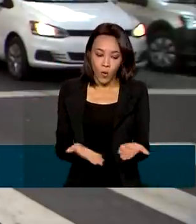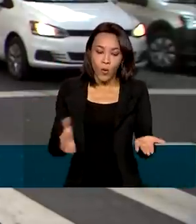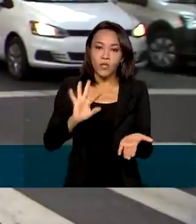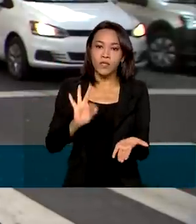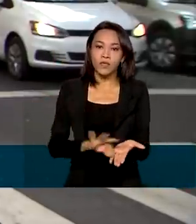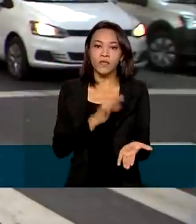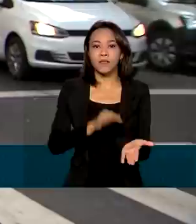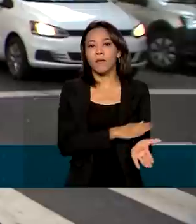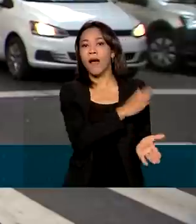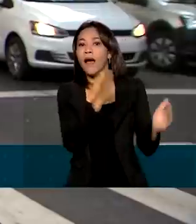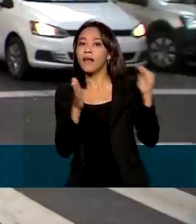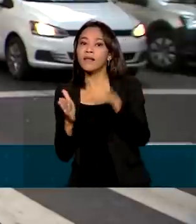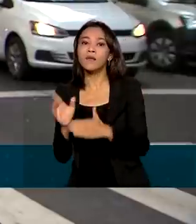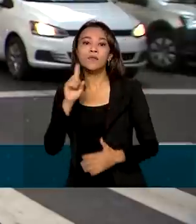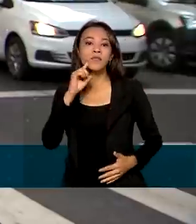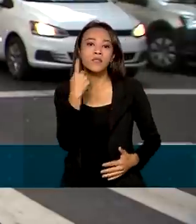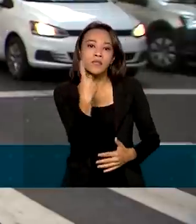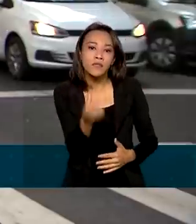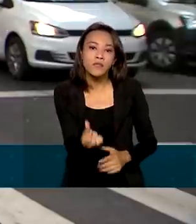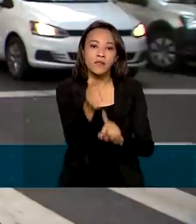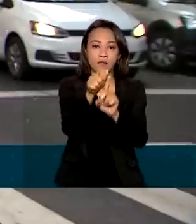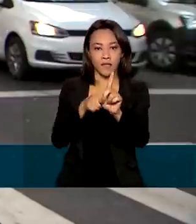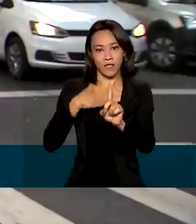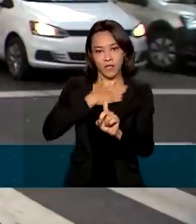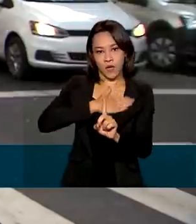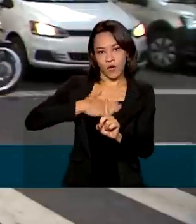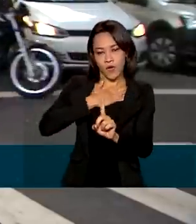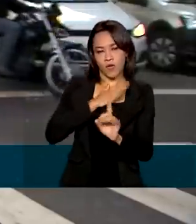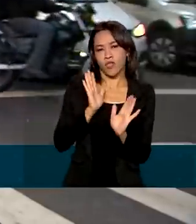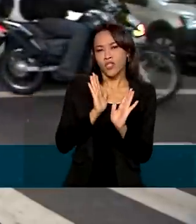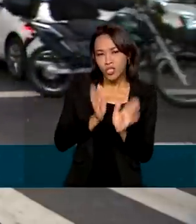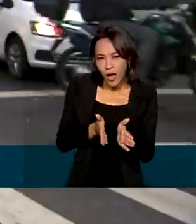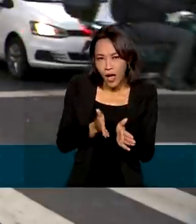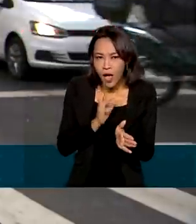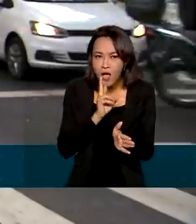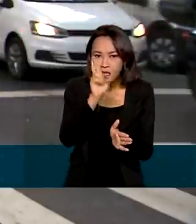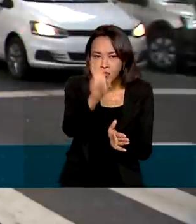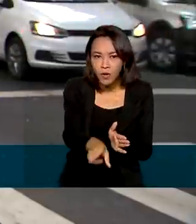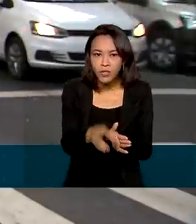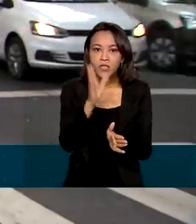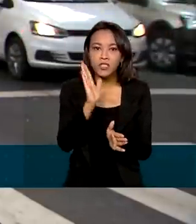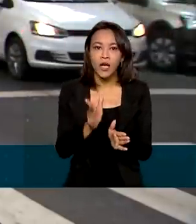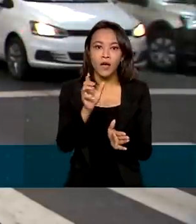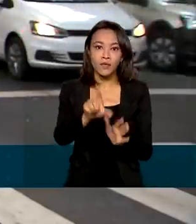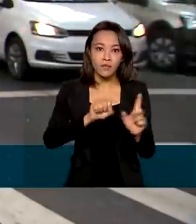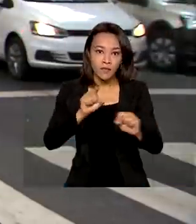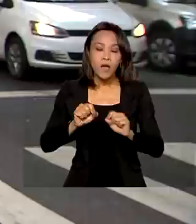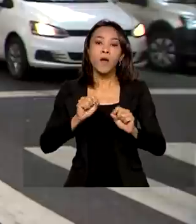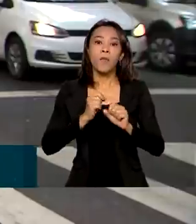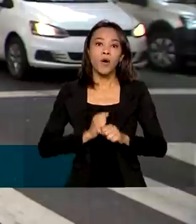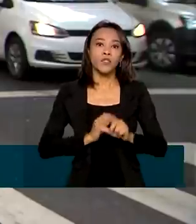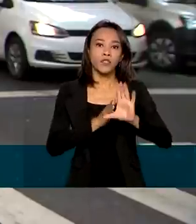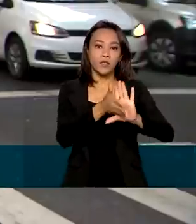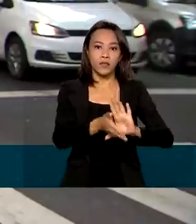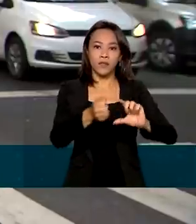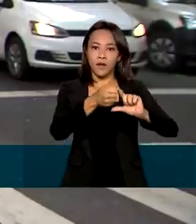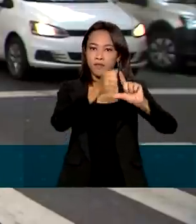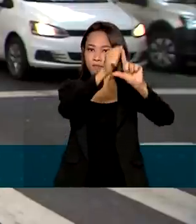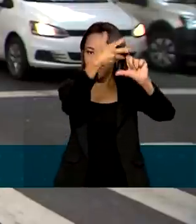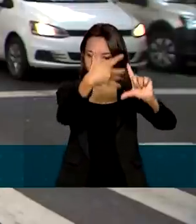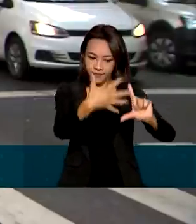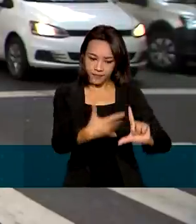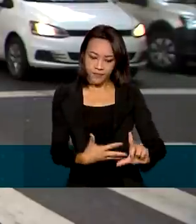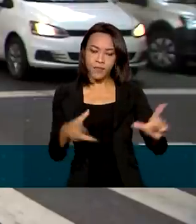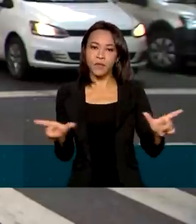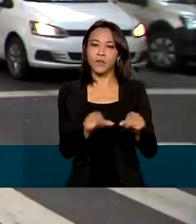até o dia 16 de agosto. A consulta do resultado de quem foi selecionado pode ser feita na página do SISU ou nas instituições para as